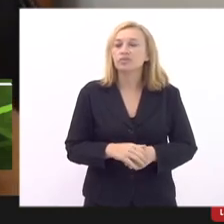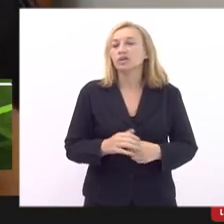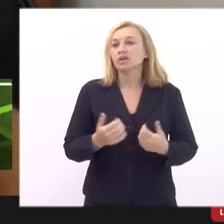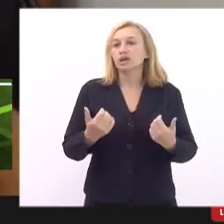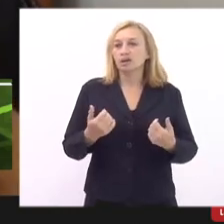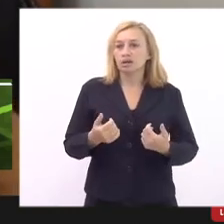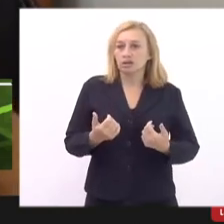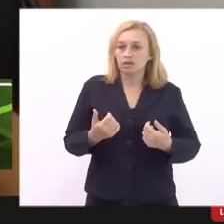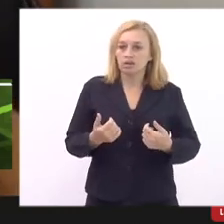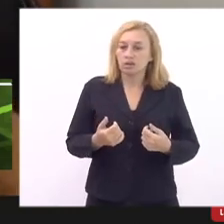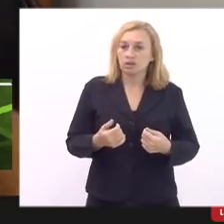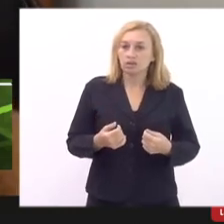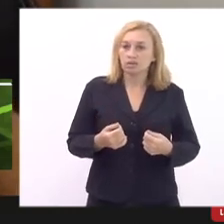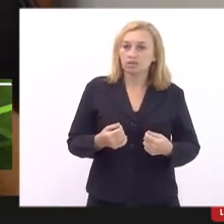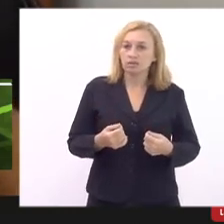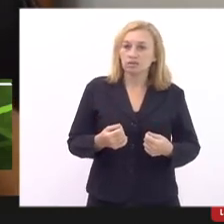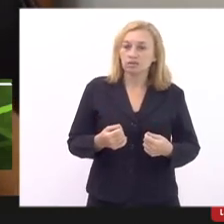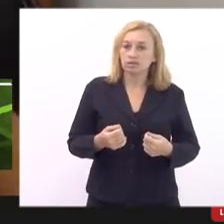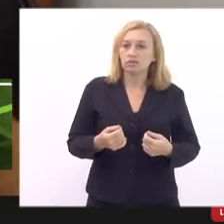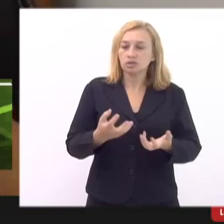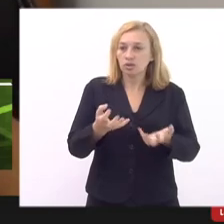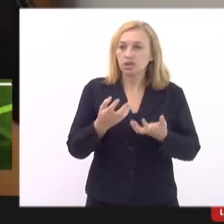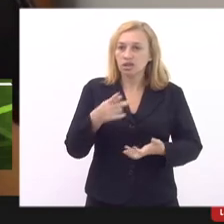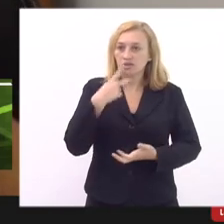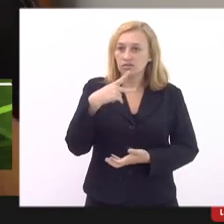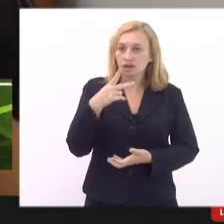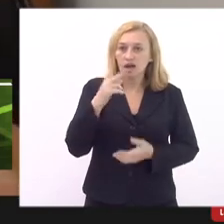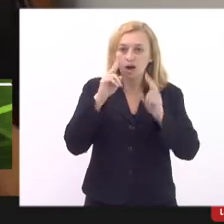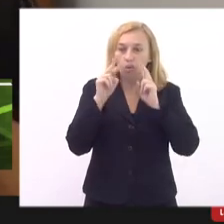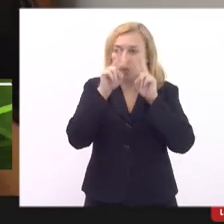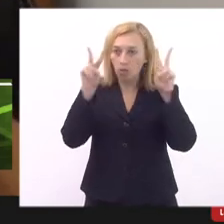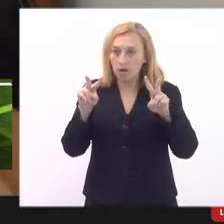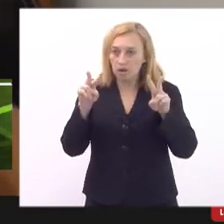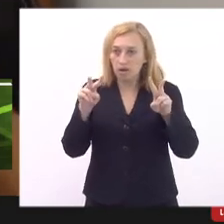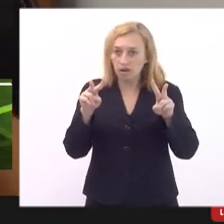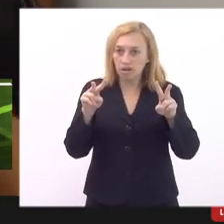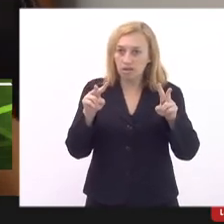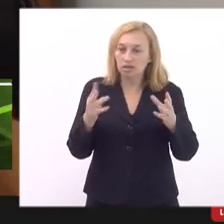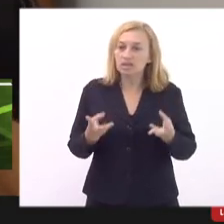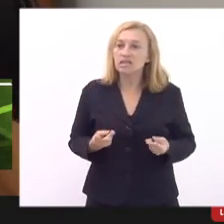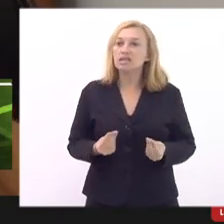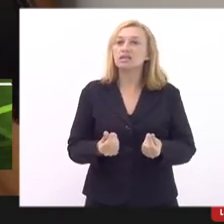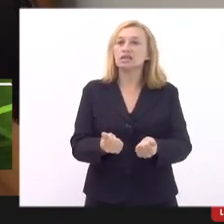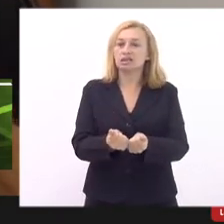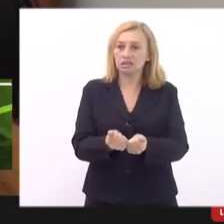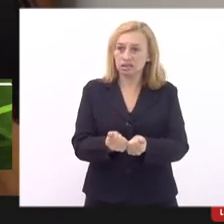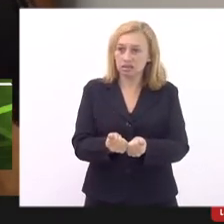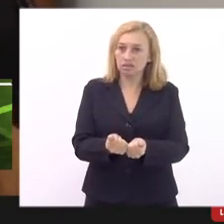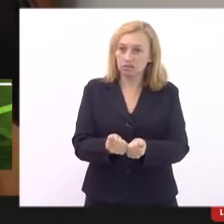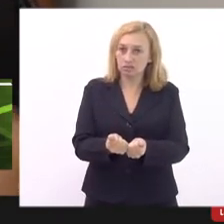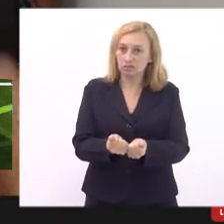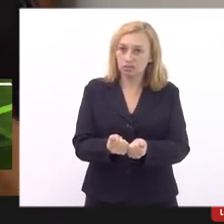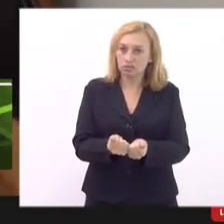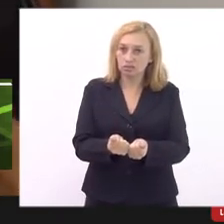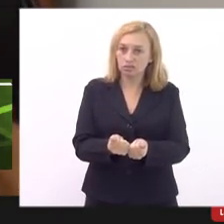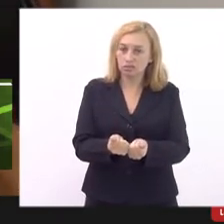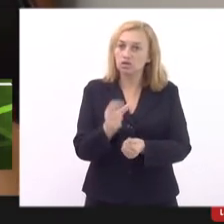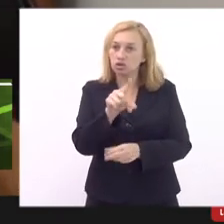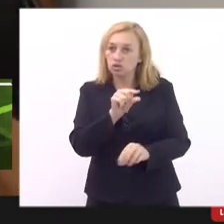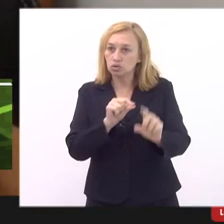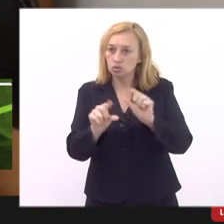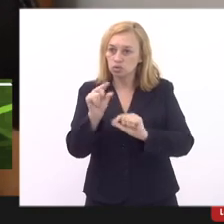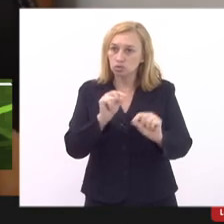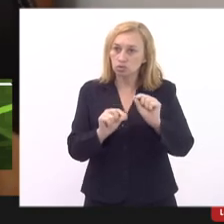então esse é o apelo que eu queria fazer um olhar criterioso e sensível do governo executivo de escolher